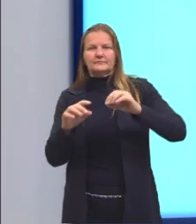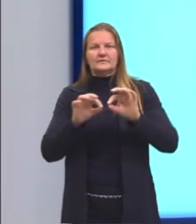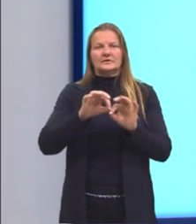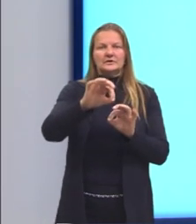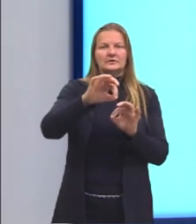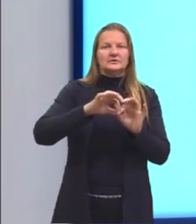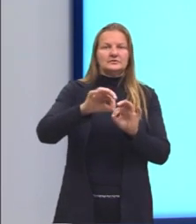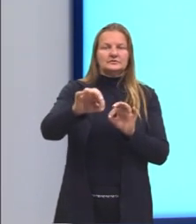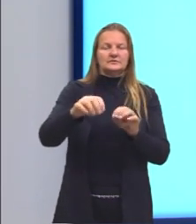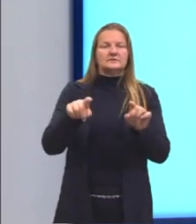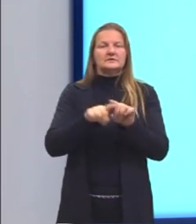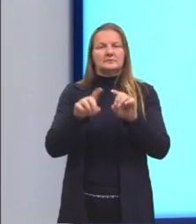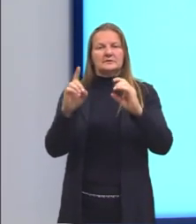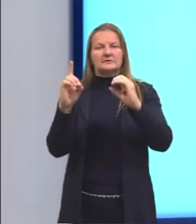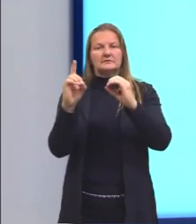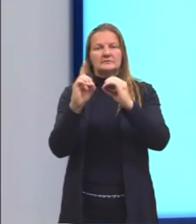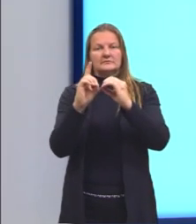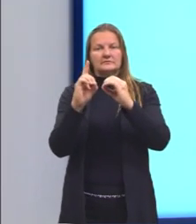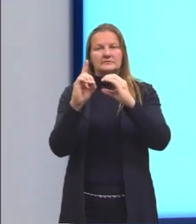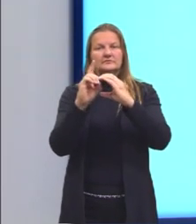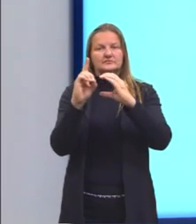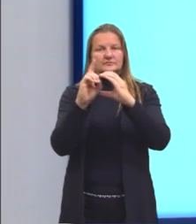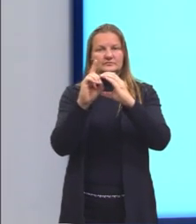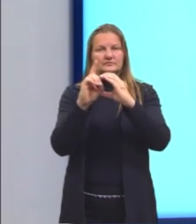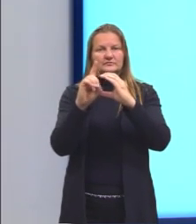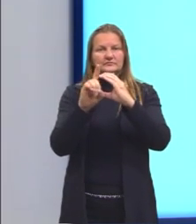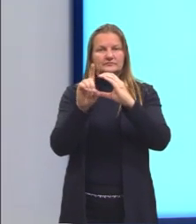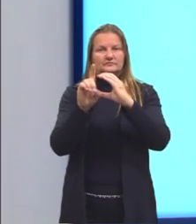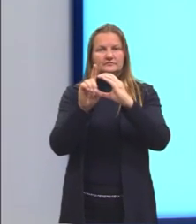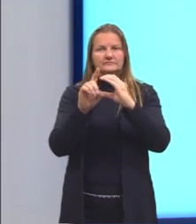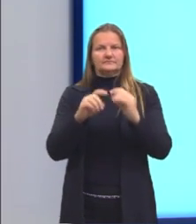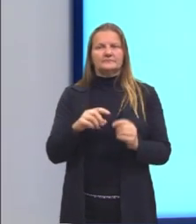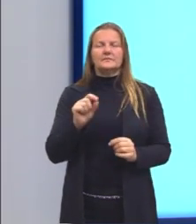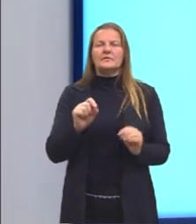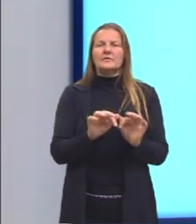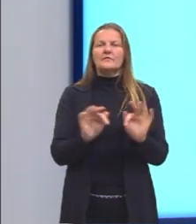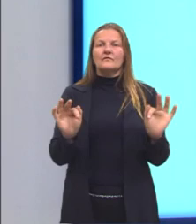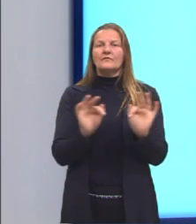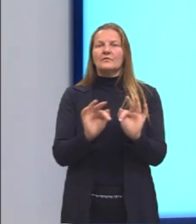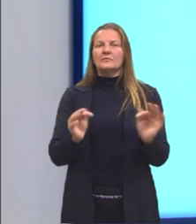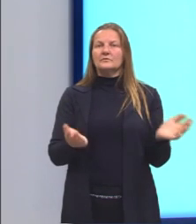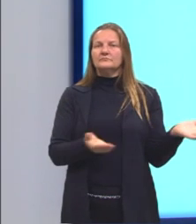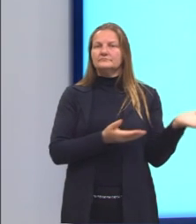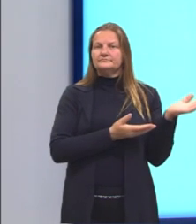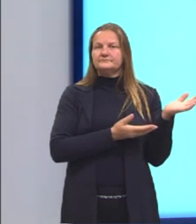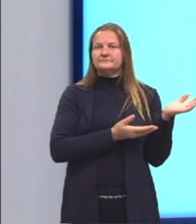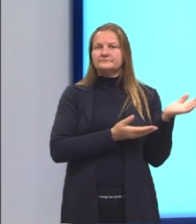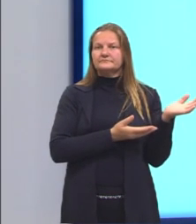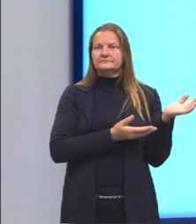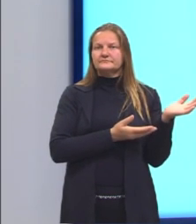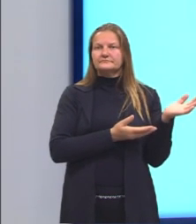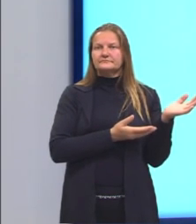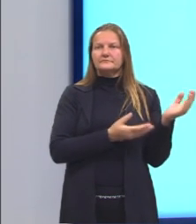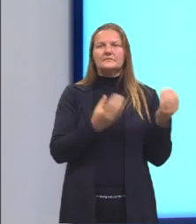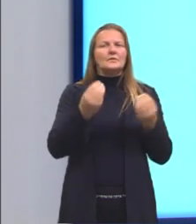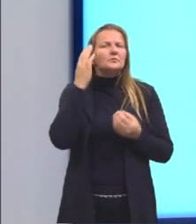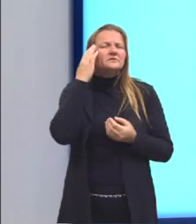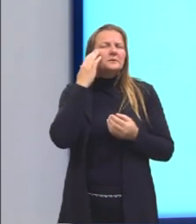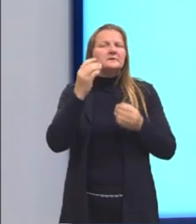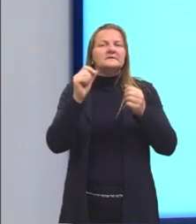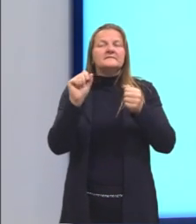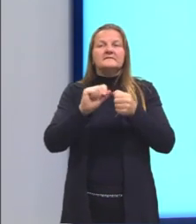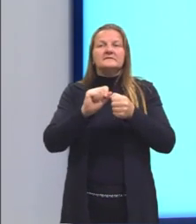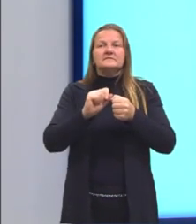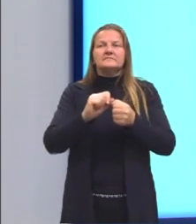e o diâmetro. Aqui na nossa fórmula, o que nós podemos fazer para chegar na alternativa correta? O